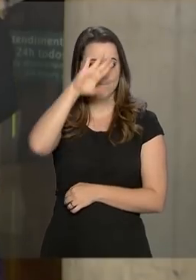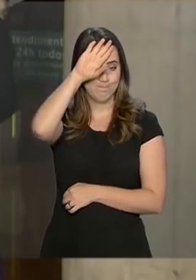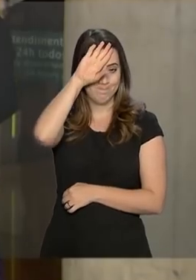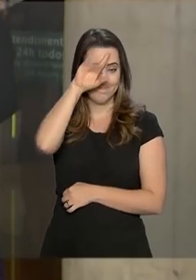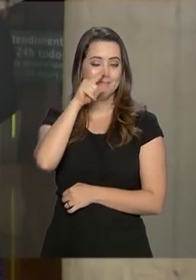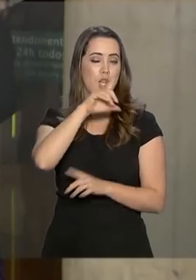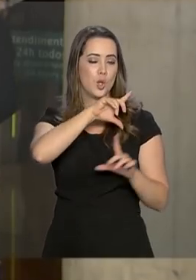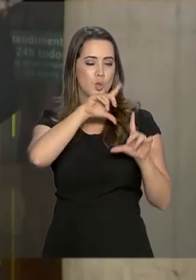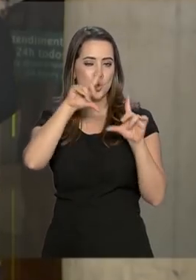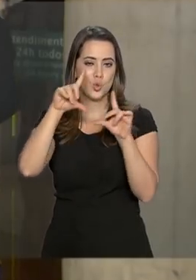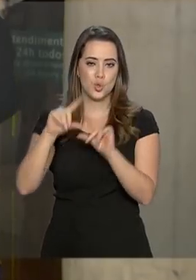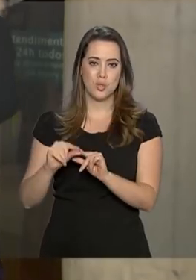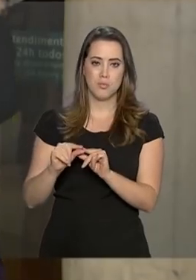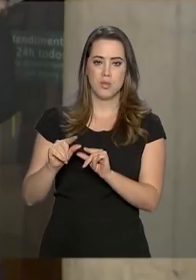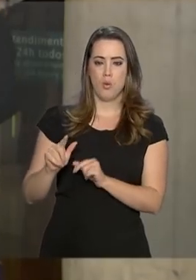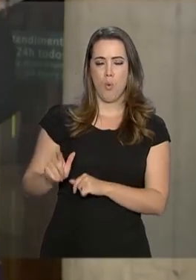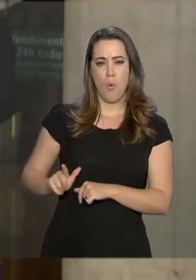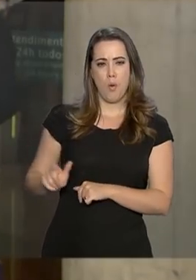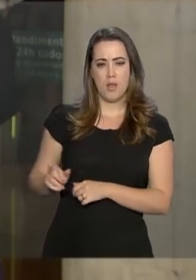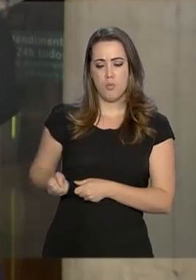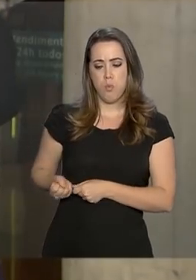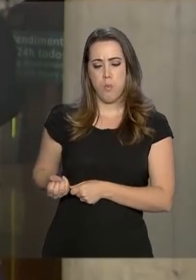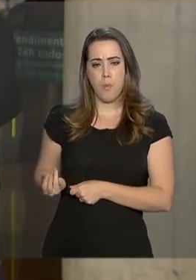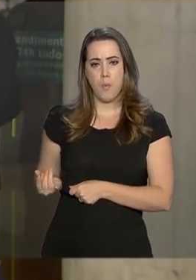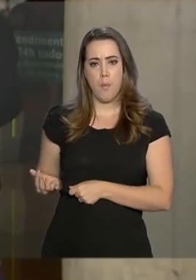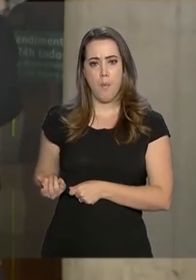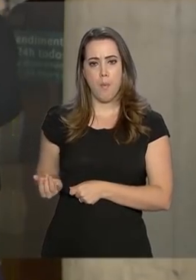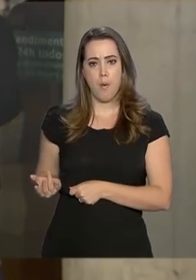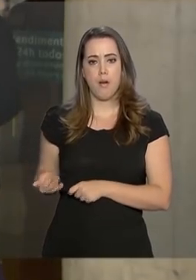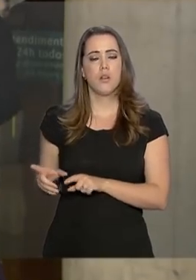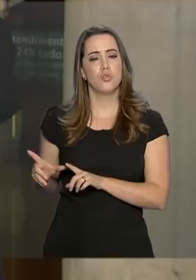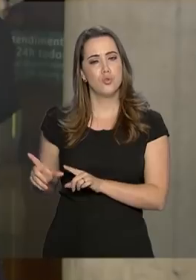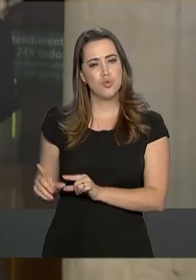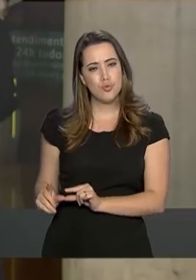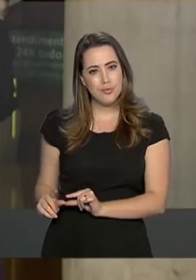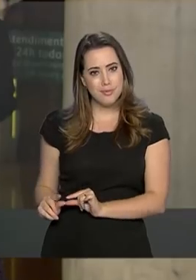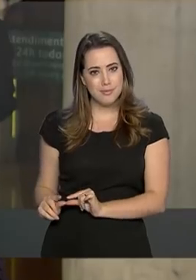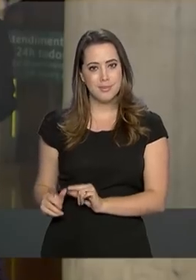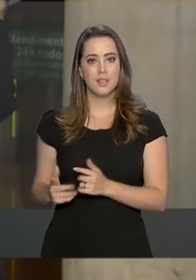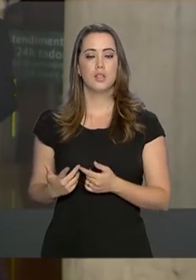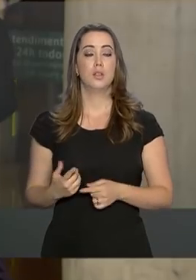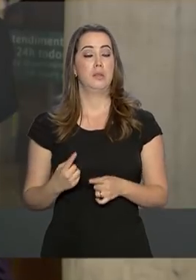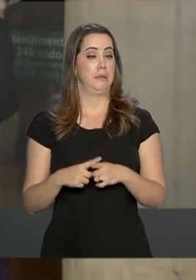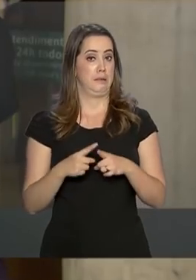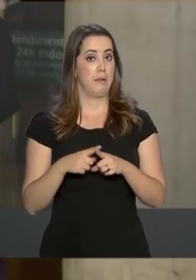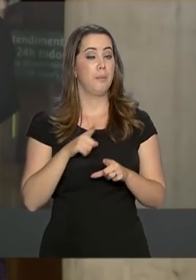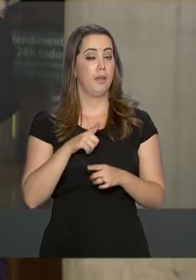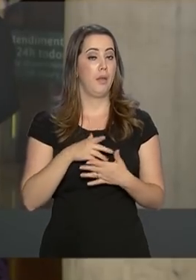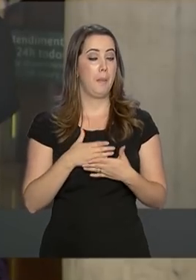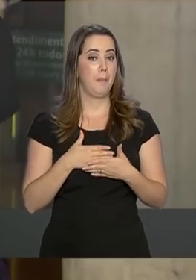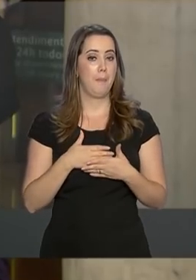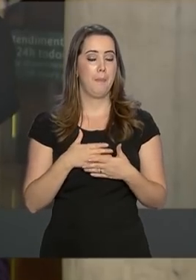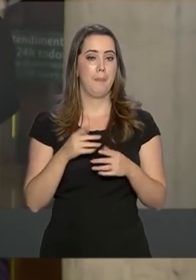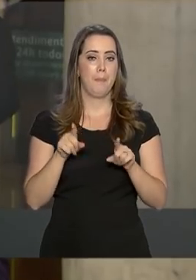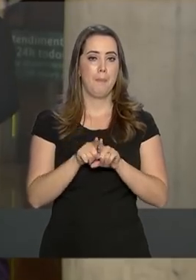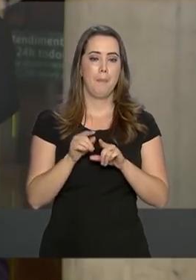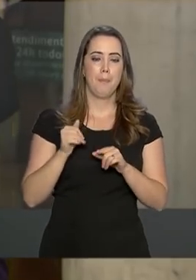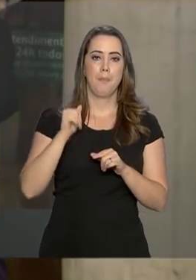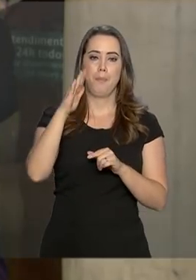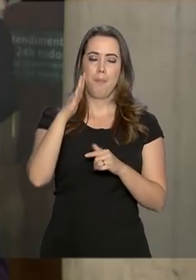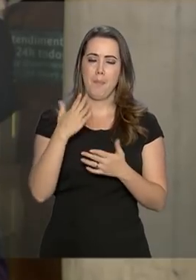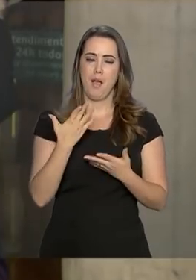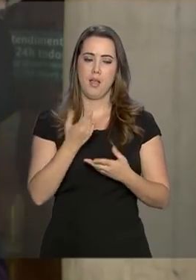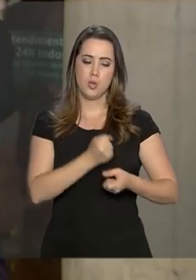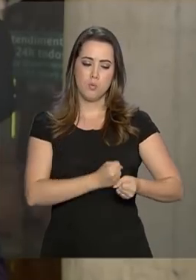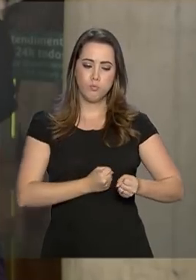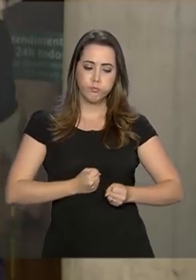redução da quantidade de líquidos que havia se acumulado no abdômen Houve também aumento na movimentação do